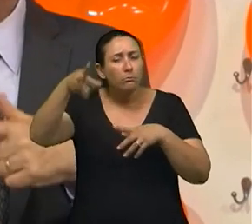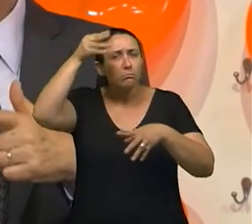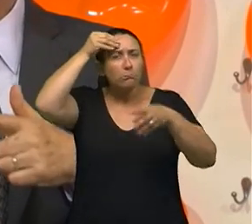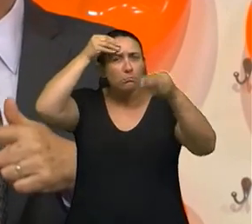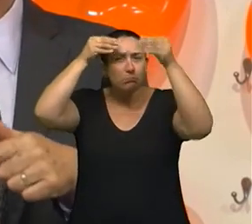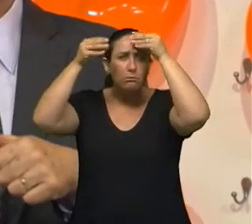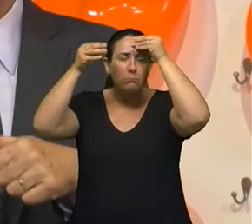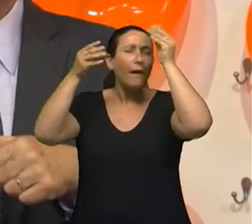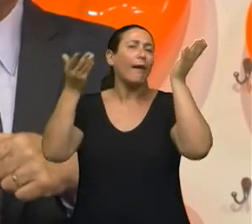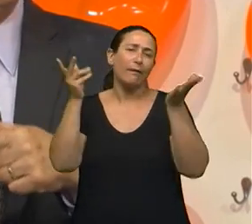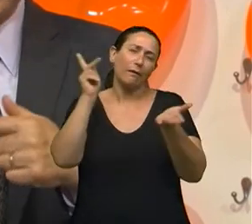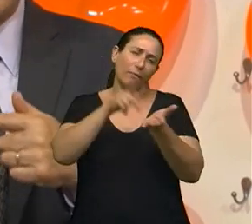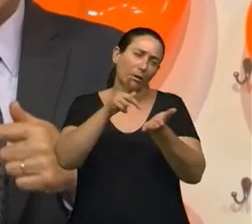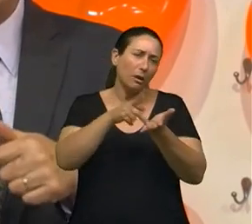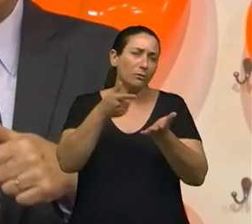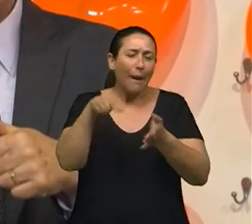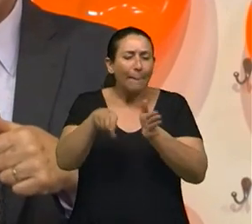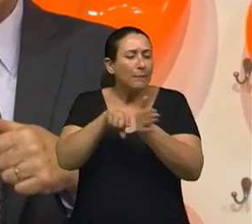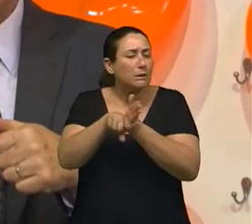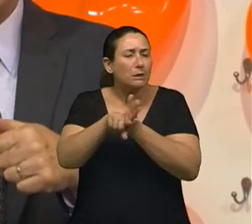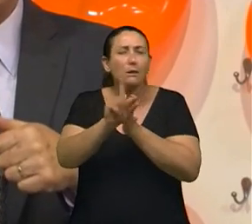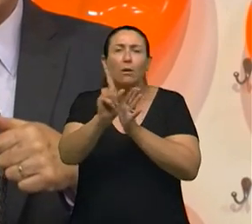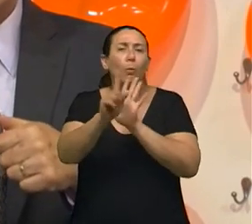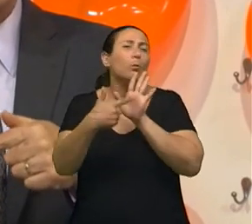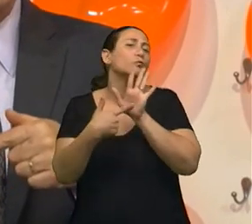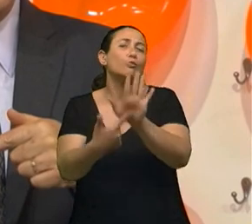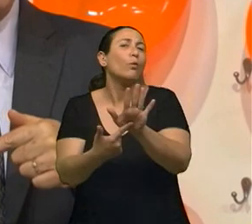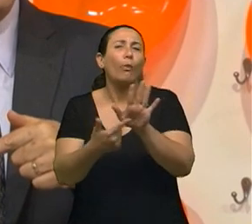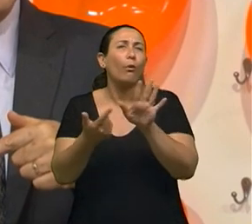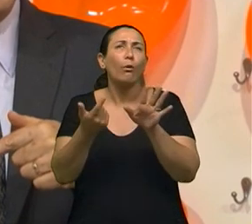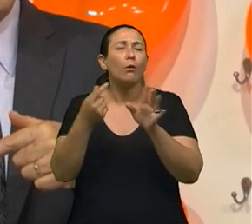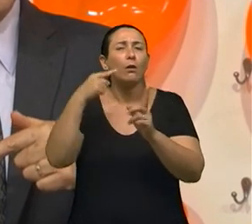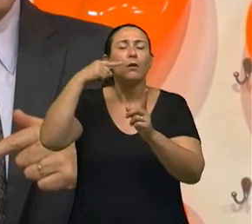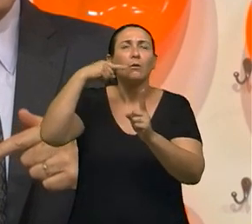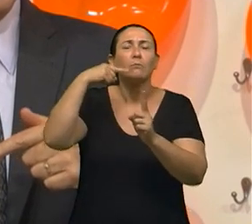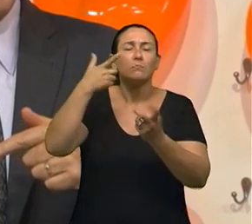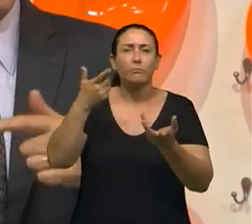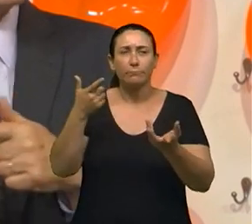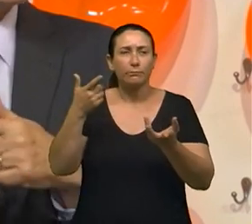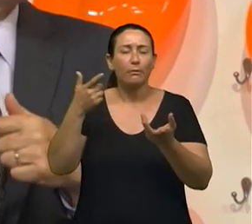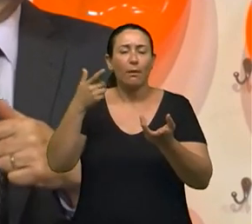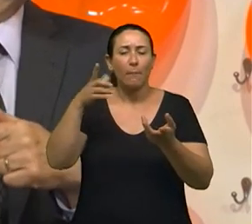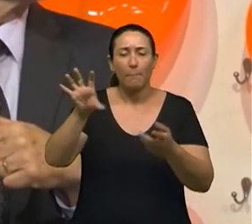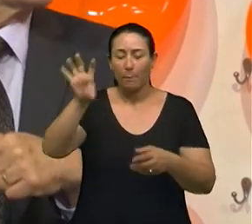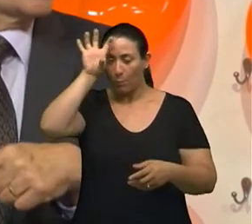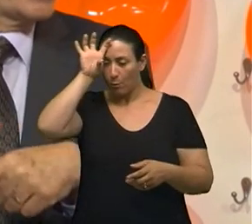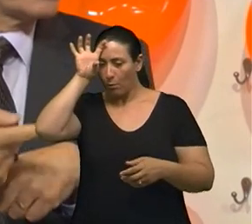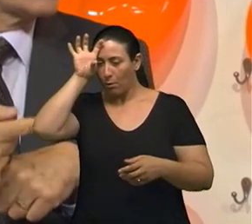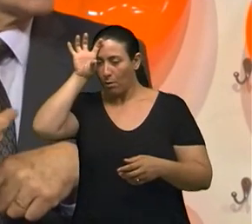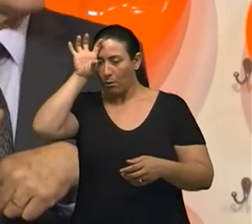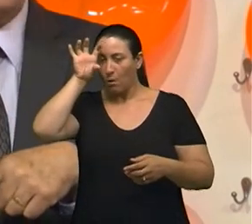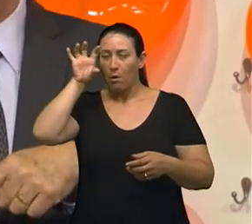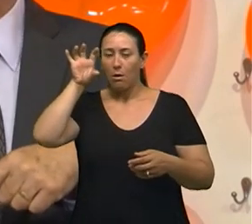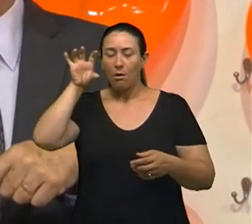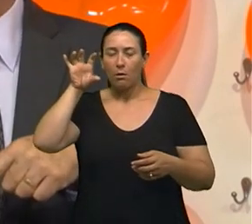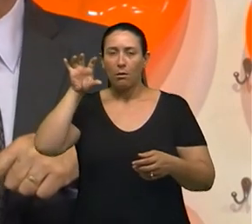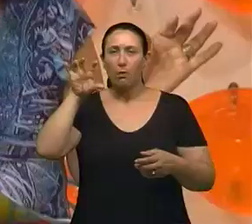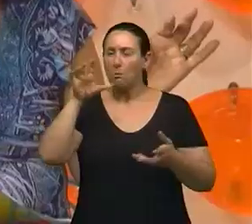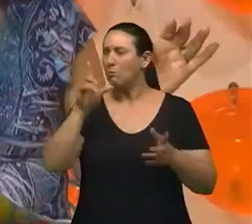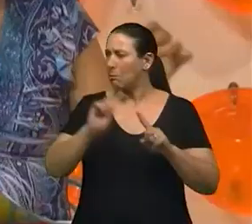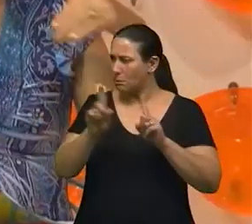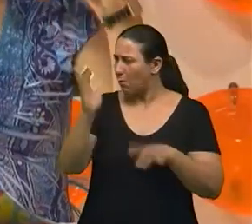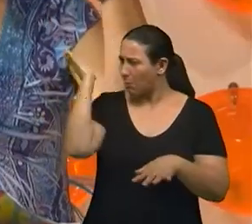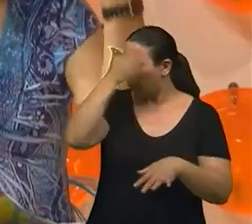Claro que isso não, essa pesquisa não trouxe, assim, benefícios em termos dele memorizar outros fatos. Sim, mas é uma